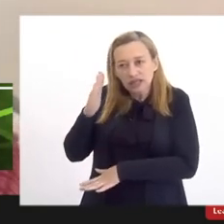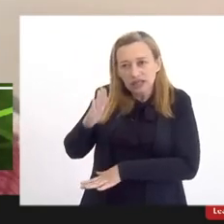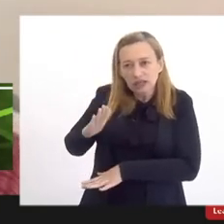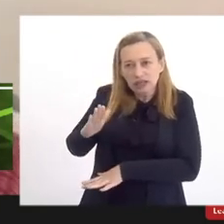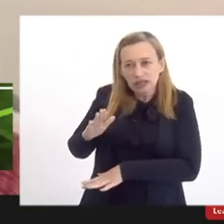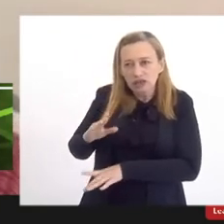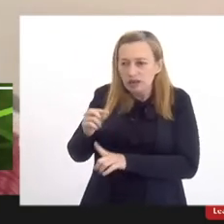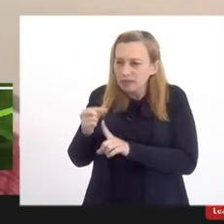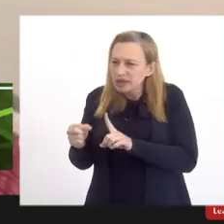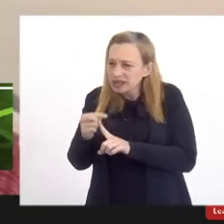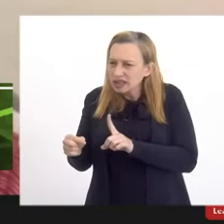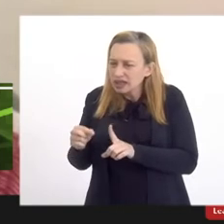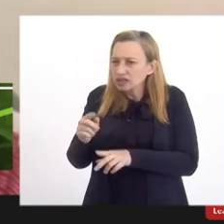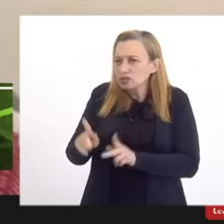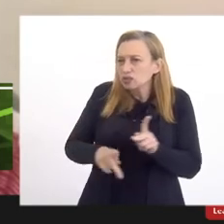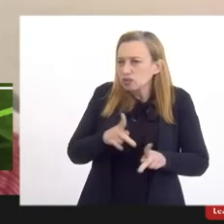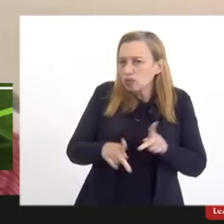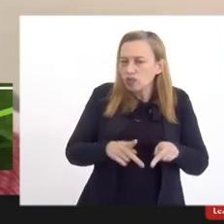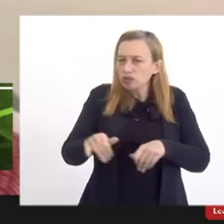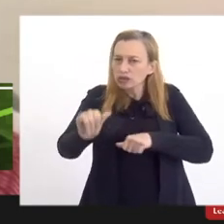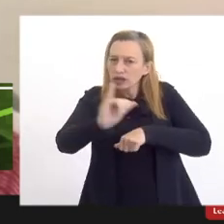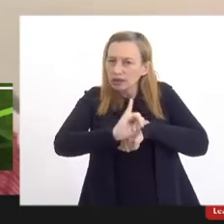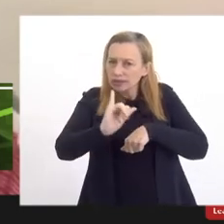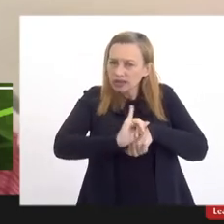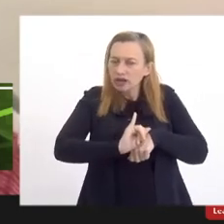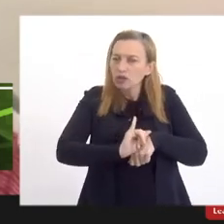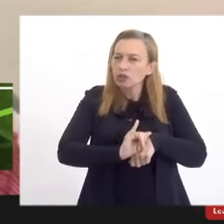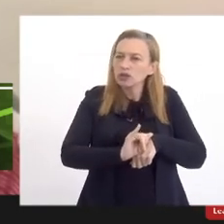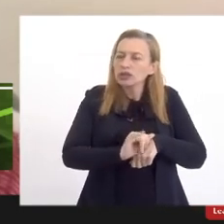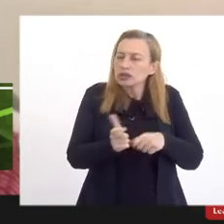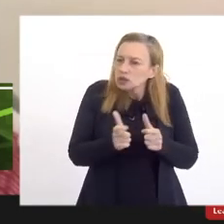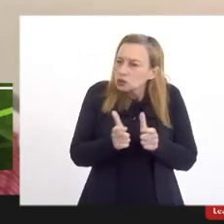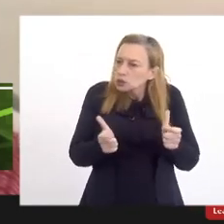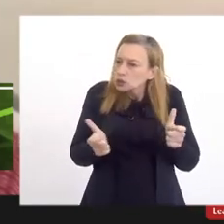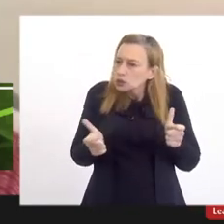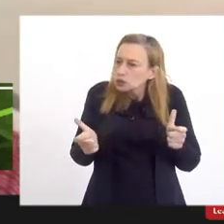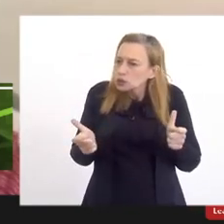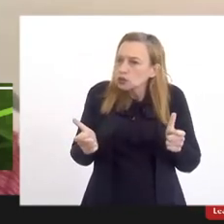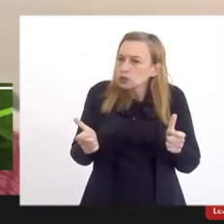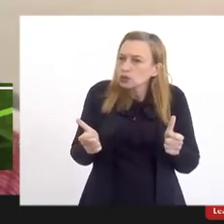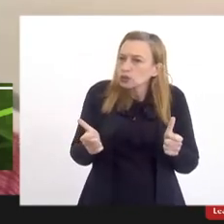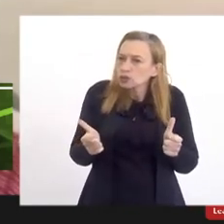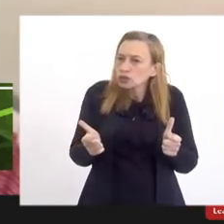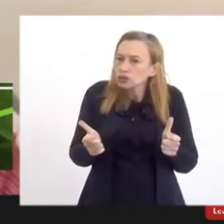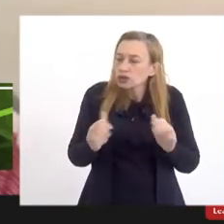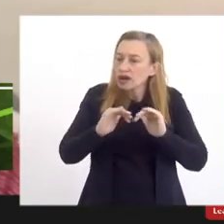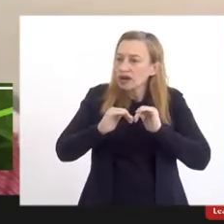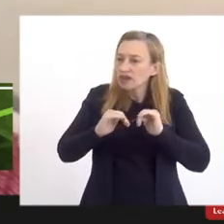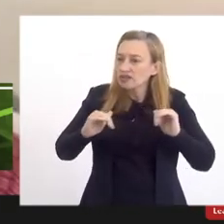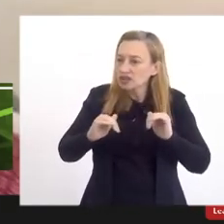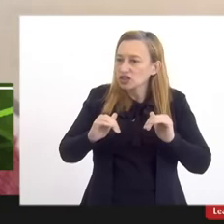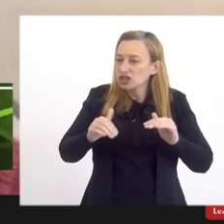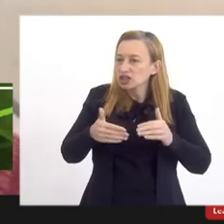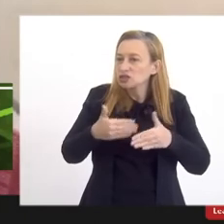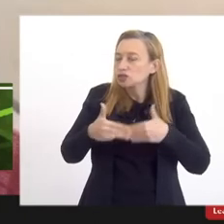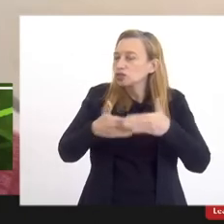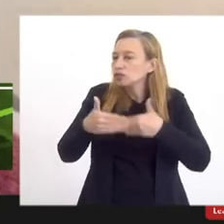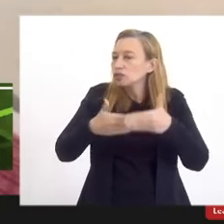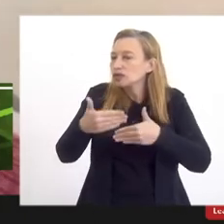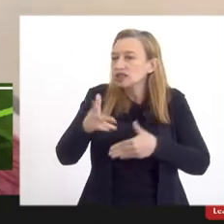um terço da população da capital, e cresce totalmente apartada dos processos